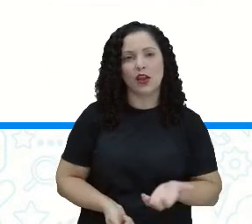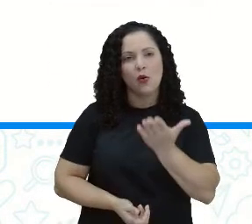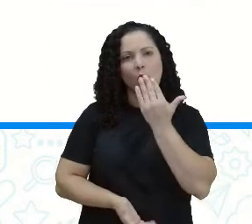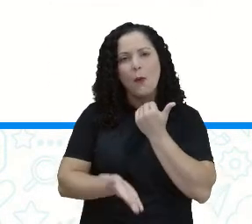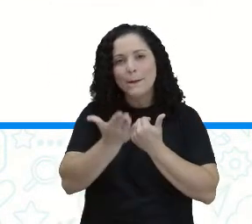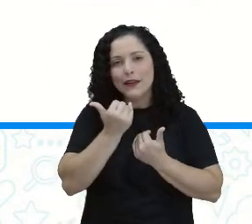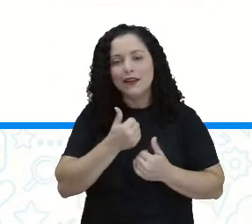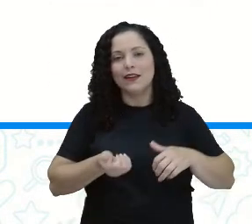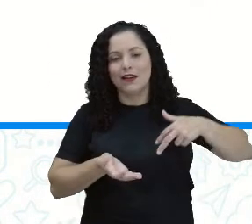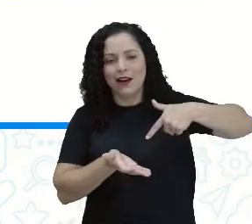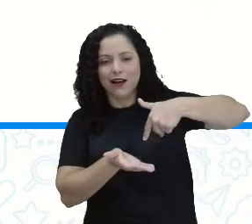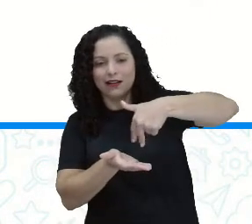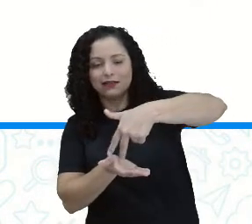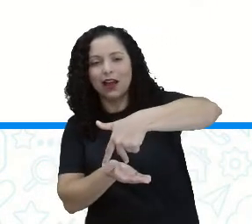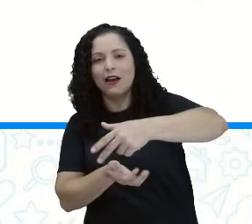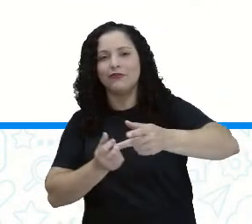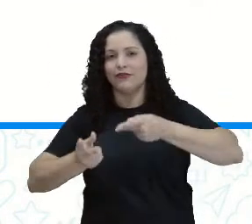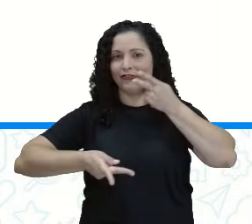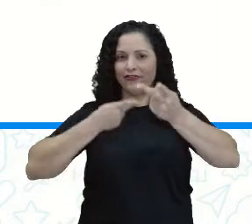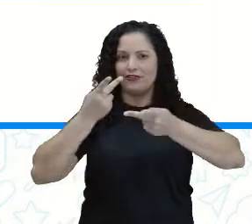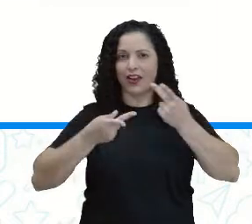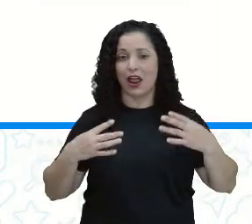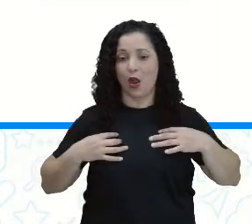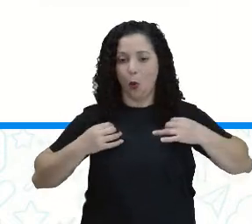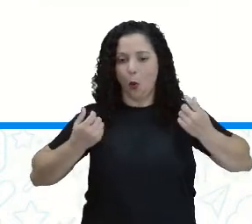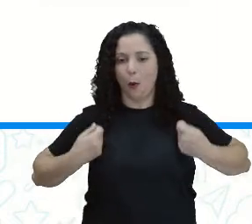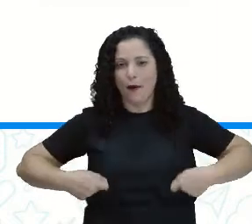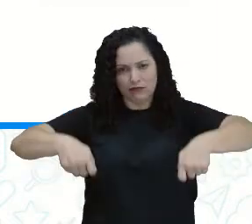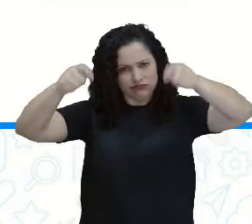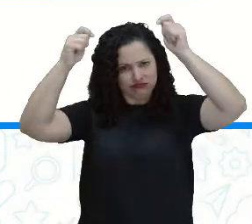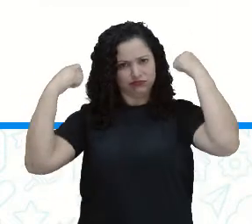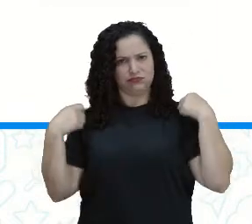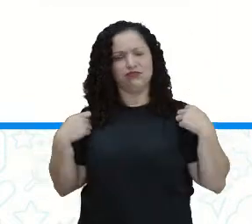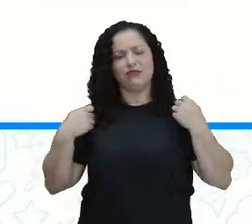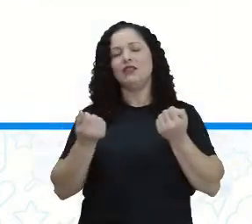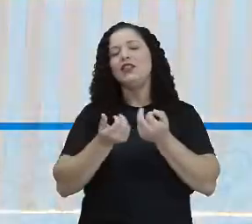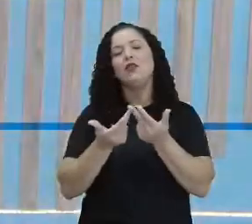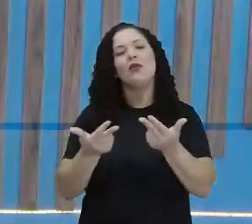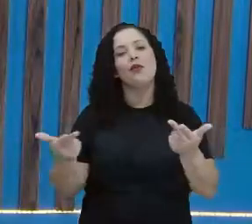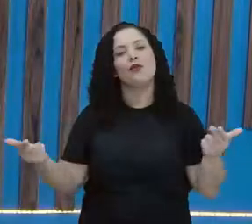falar, se trocar entre outras coisas.